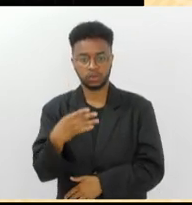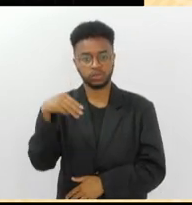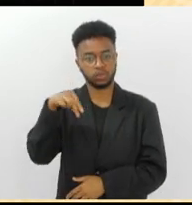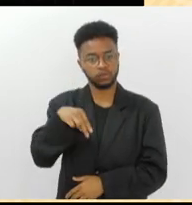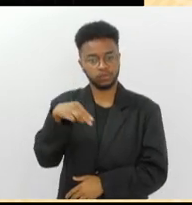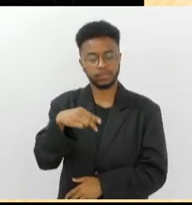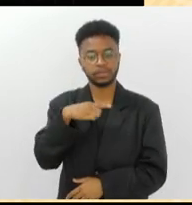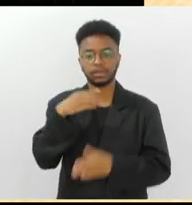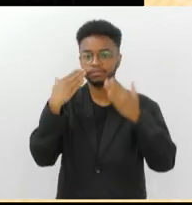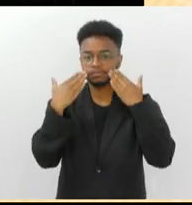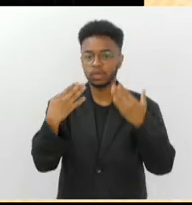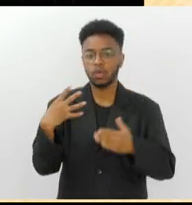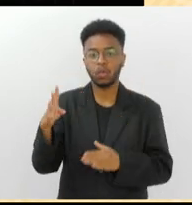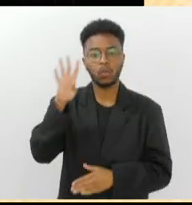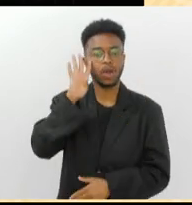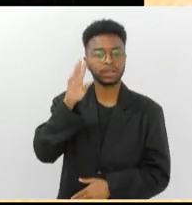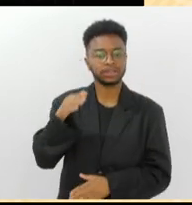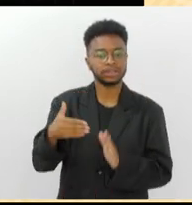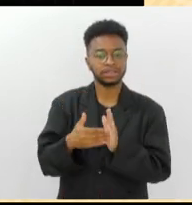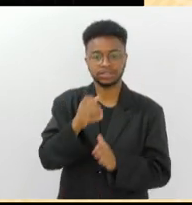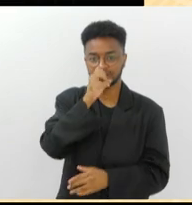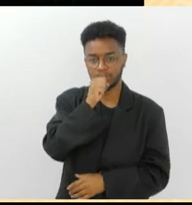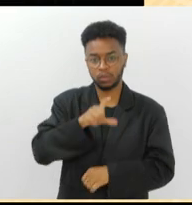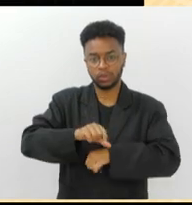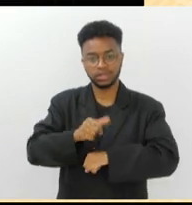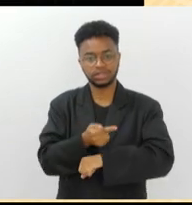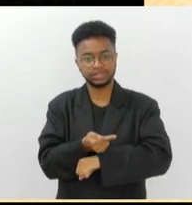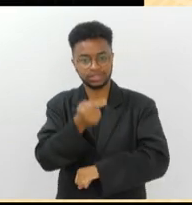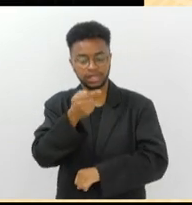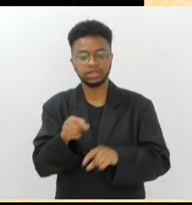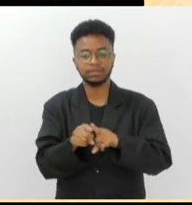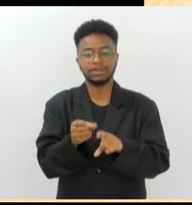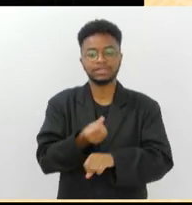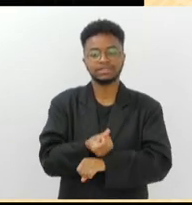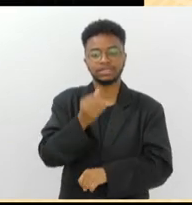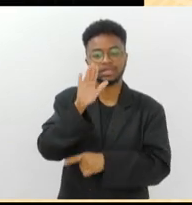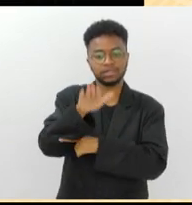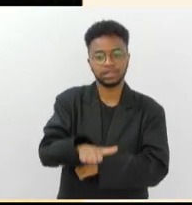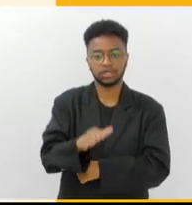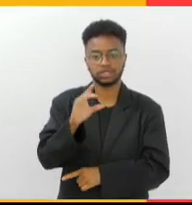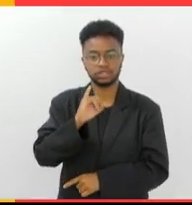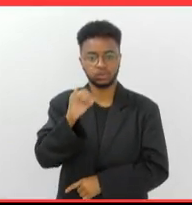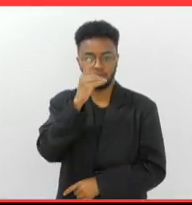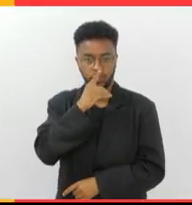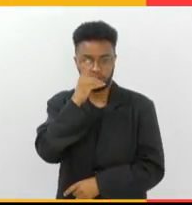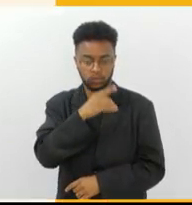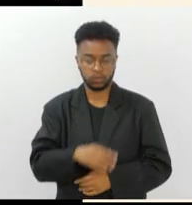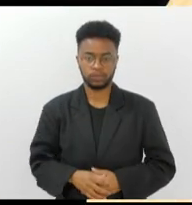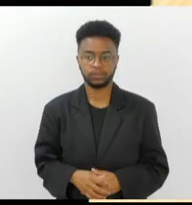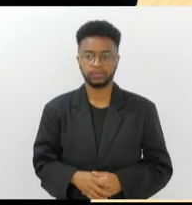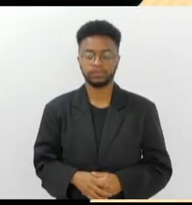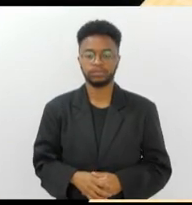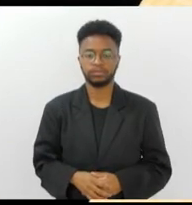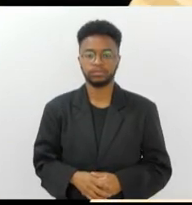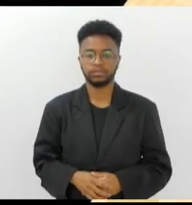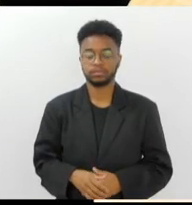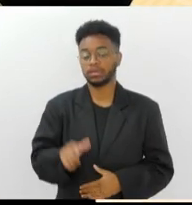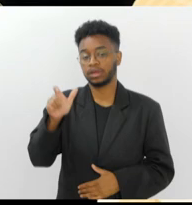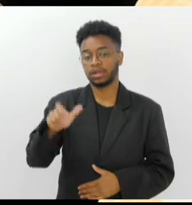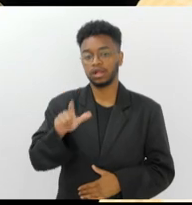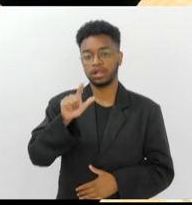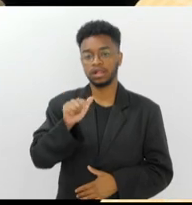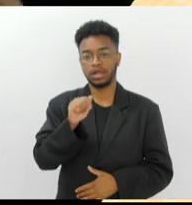com exibições de quarta a sábado, às 7 da noite e às 6 da tarde, aos domingos. A diretora Lavinia